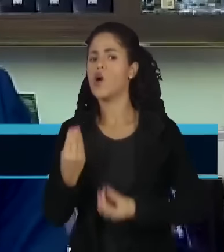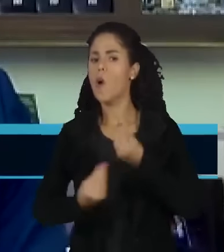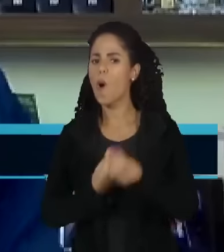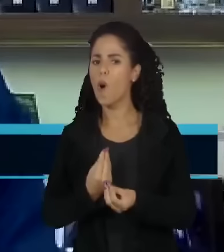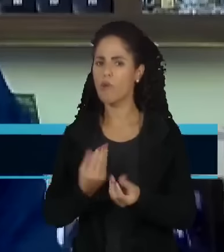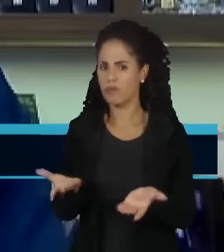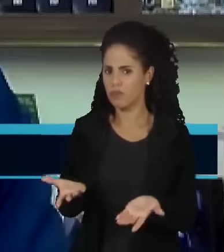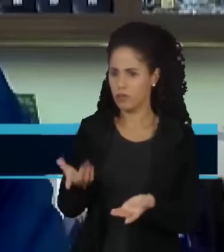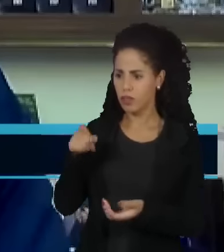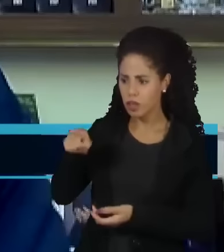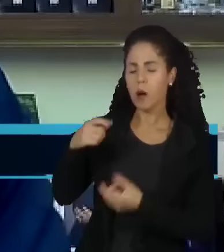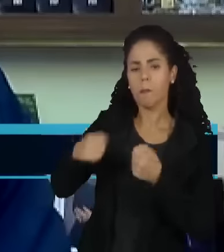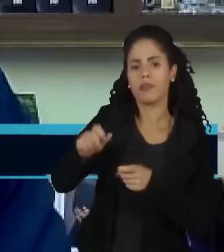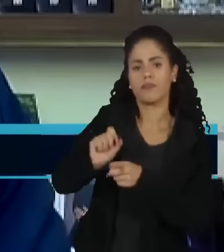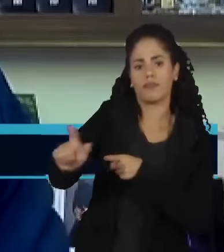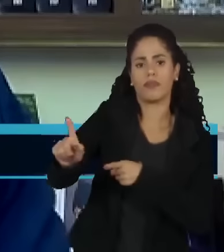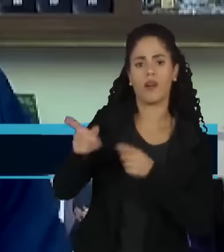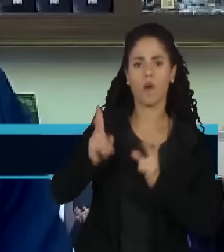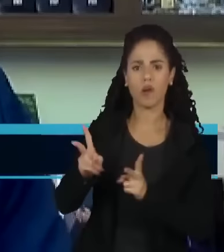propriedade ele possa continuar fazendo isso. Obrigado.